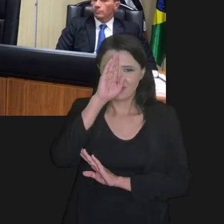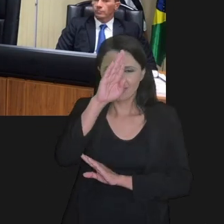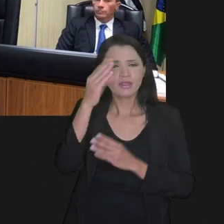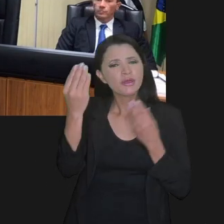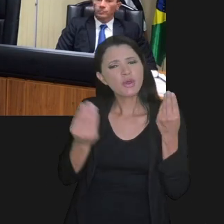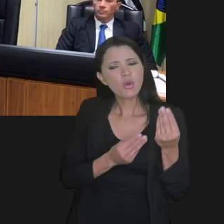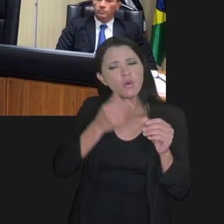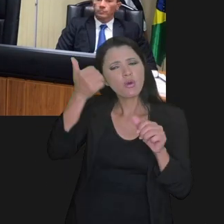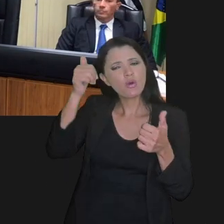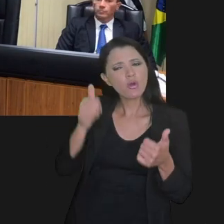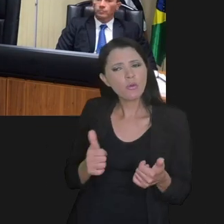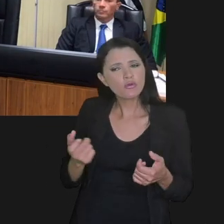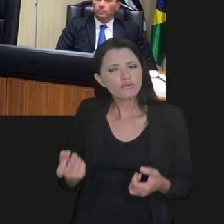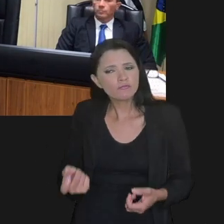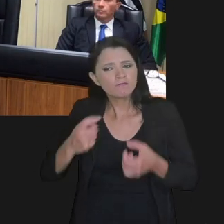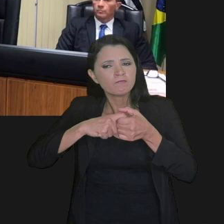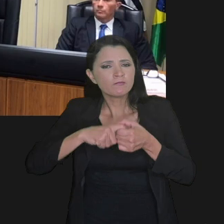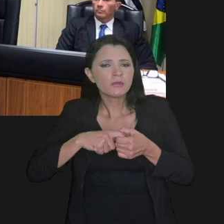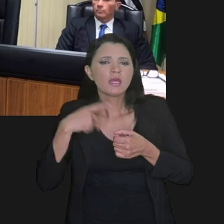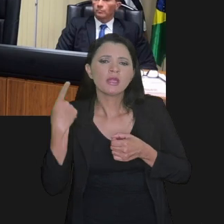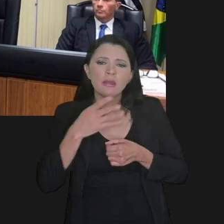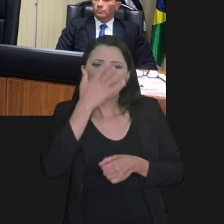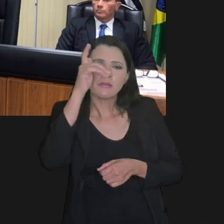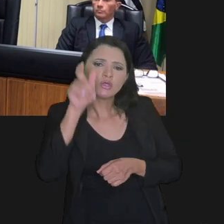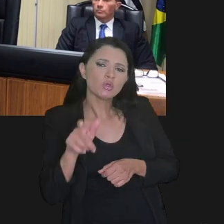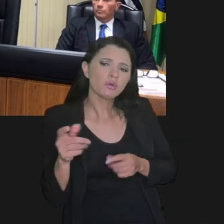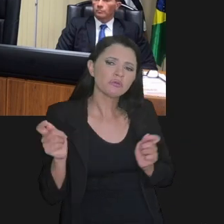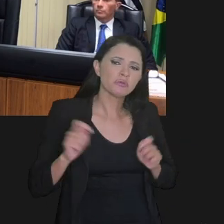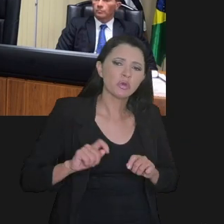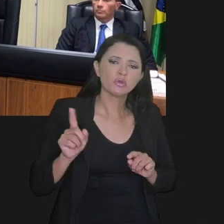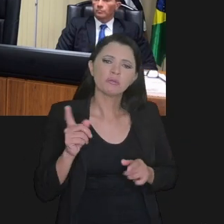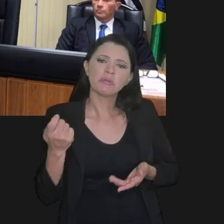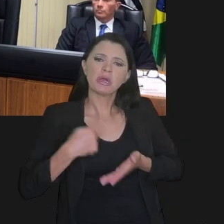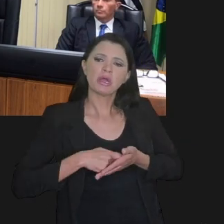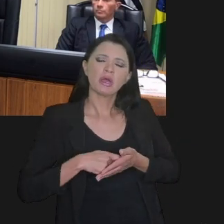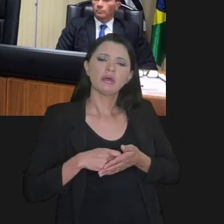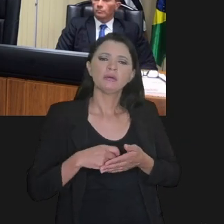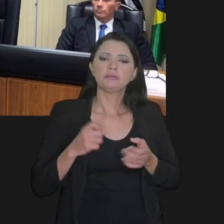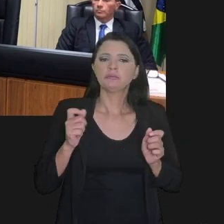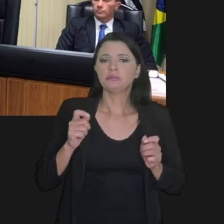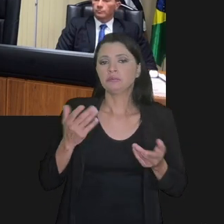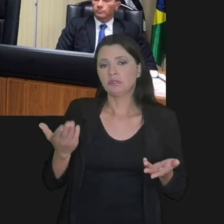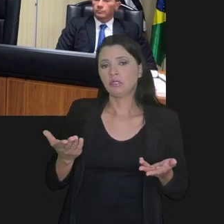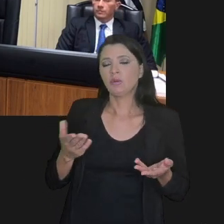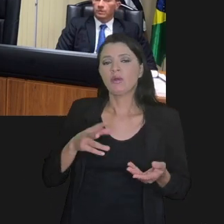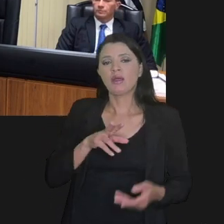Essa é a principal pergunta. Como é aferido o grau de recuperabilidade dos contribuintes?